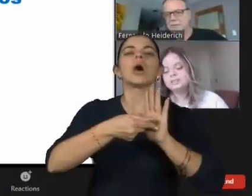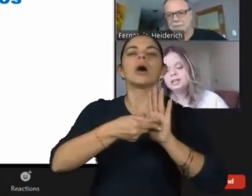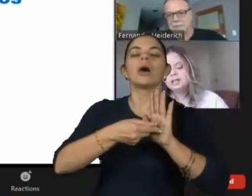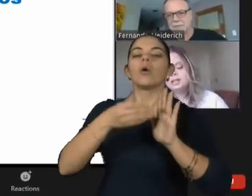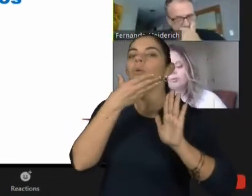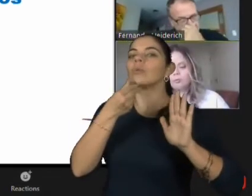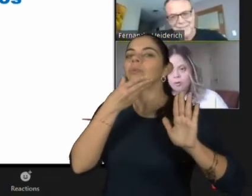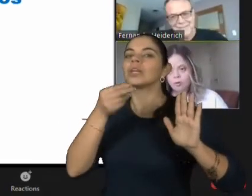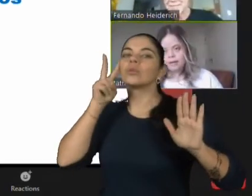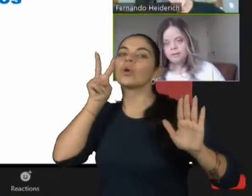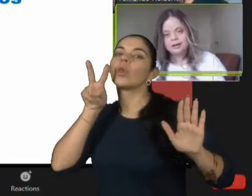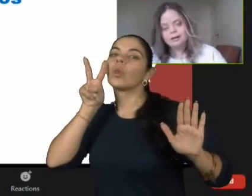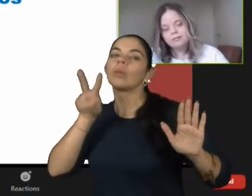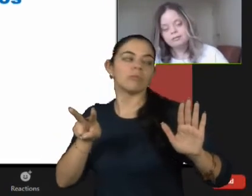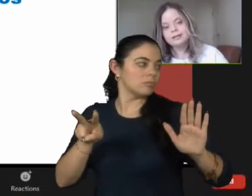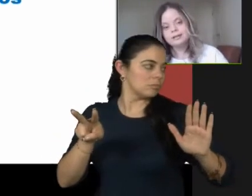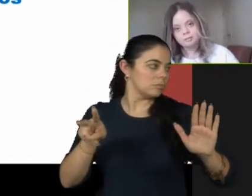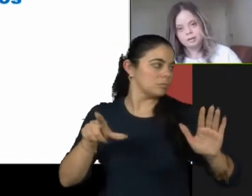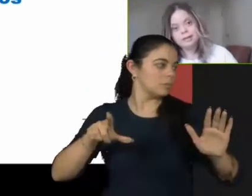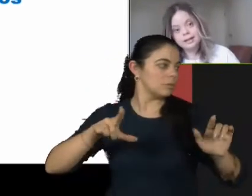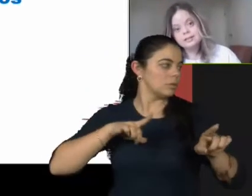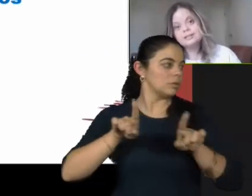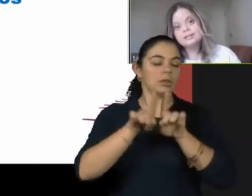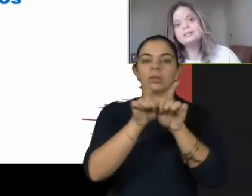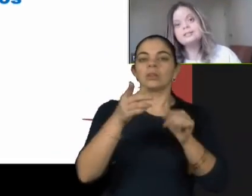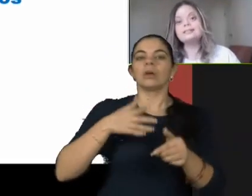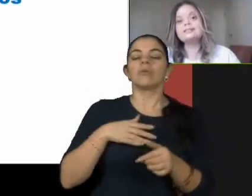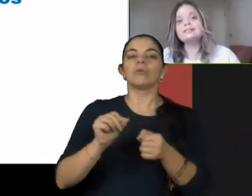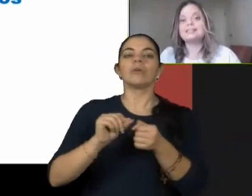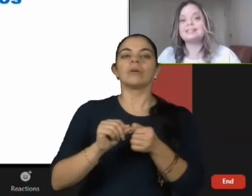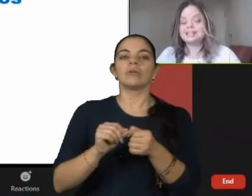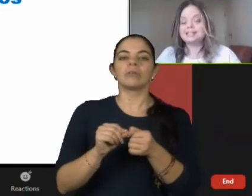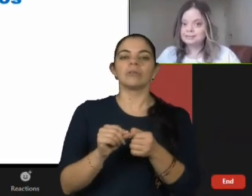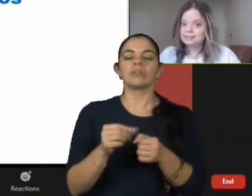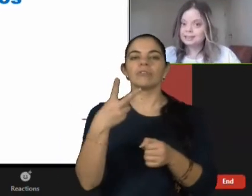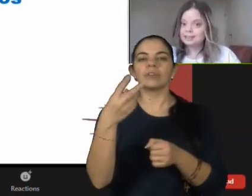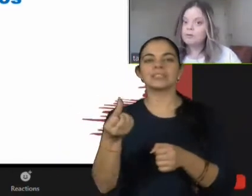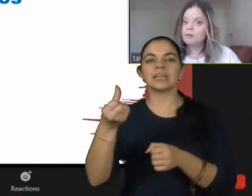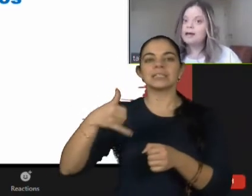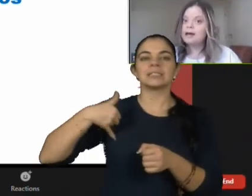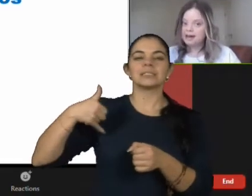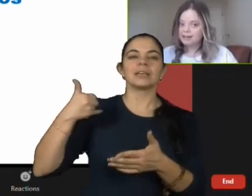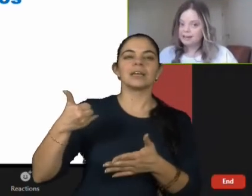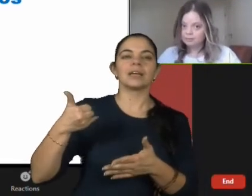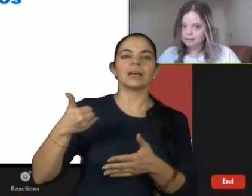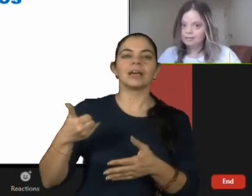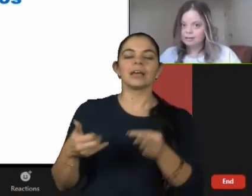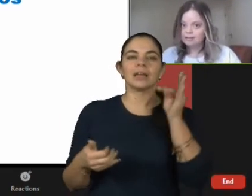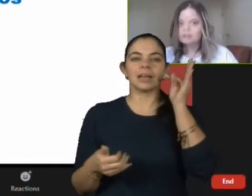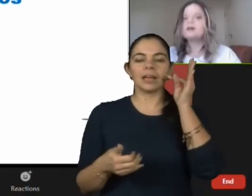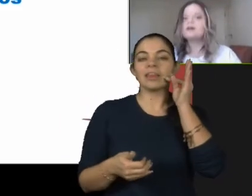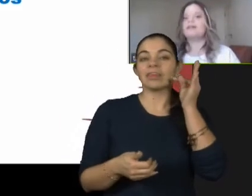Vamos começar a apresentar. Sou a Tati, porque a Esteli tem 36 anos. Tem gente que não... Há mais que não tem 37,